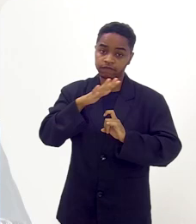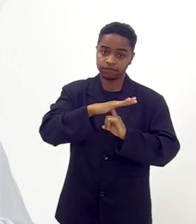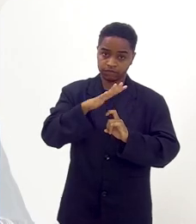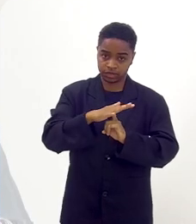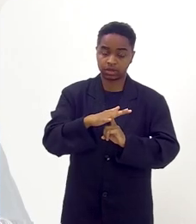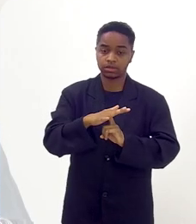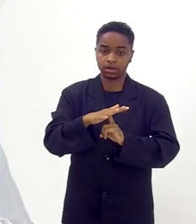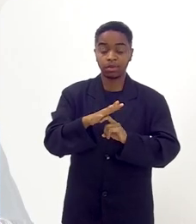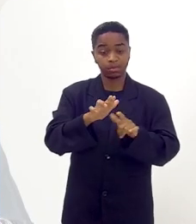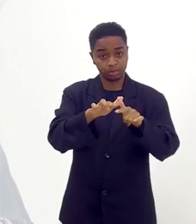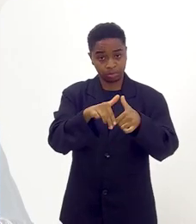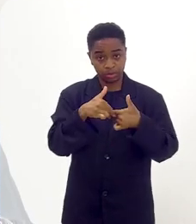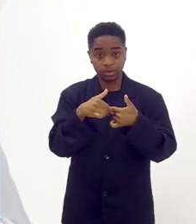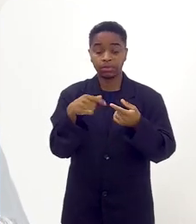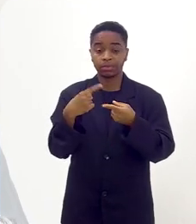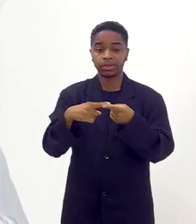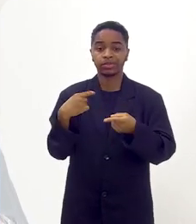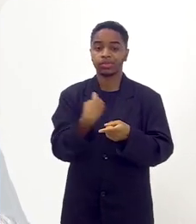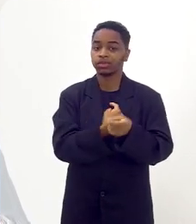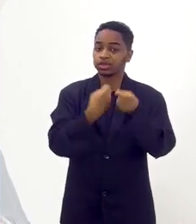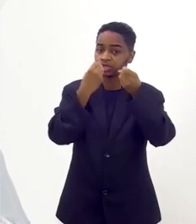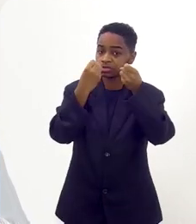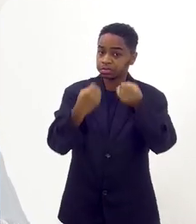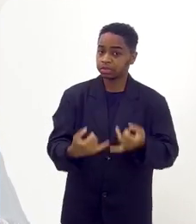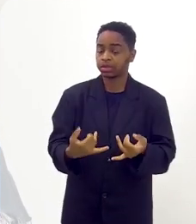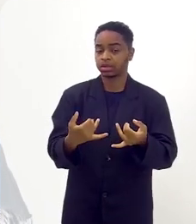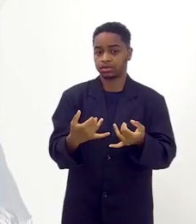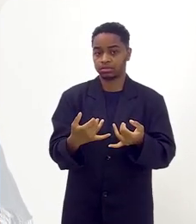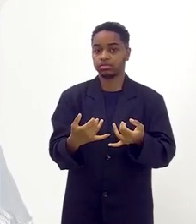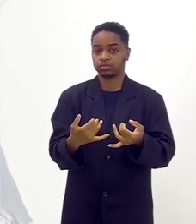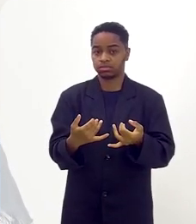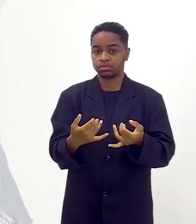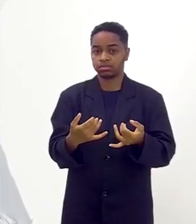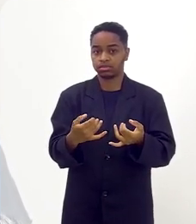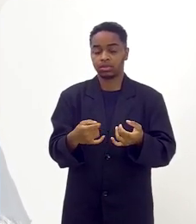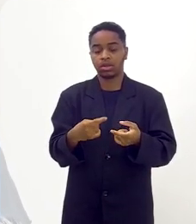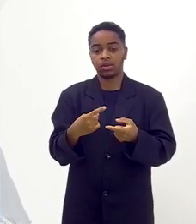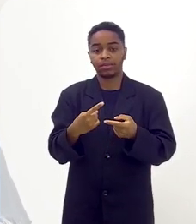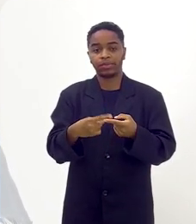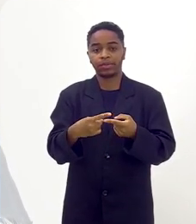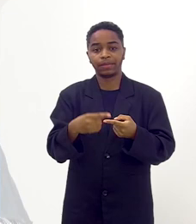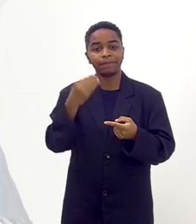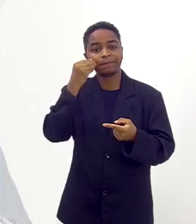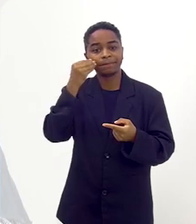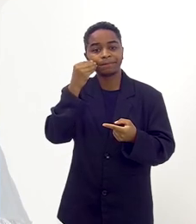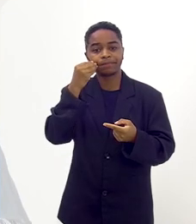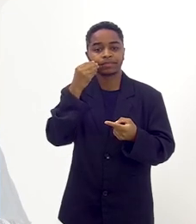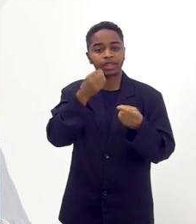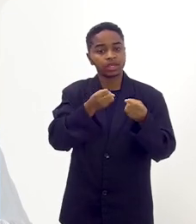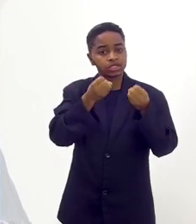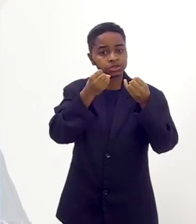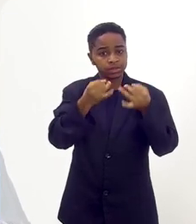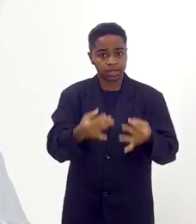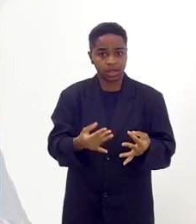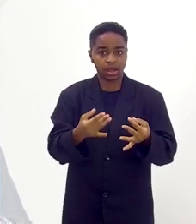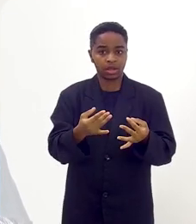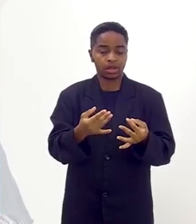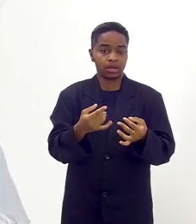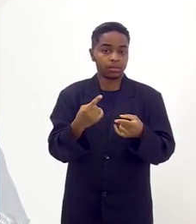feira do Instituto Expo Religião justamente para isso. Para que se possa explicar